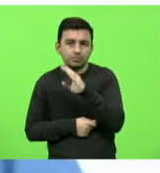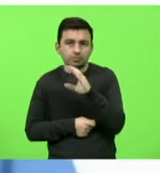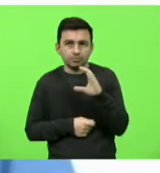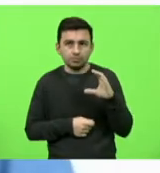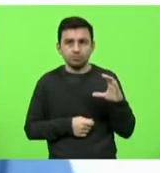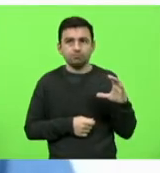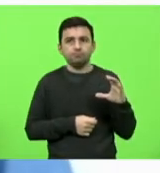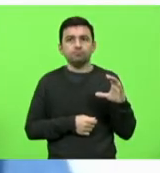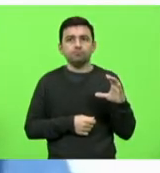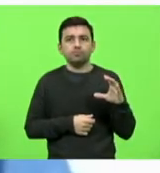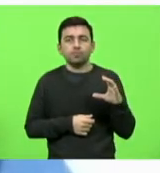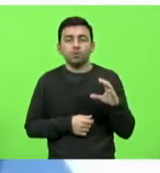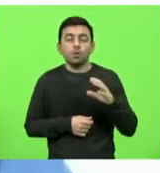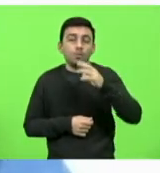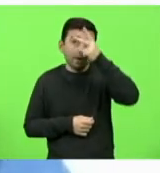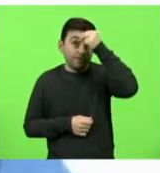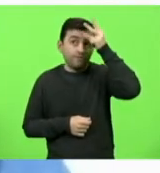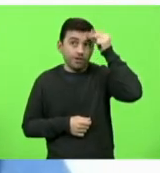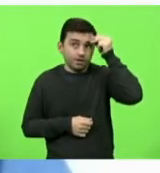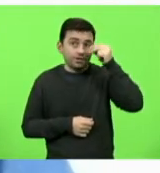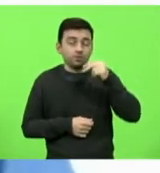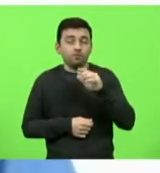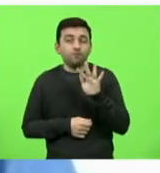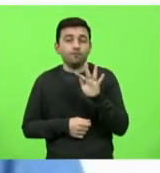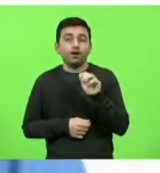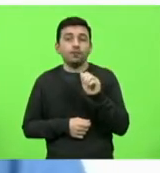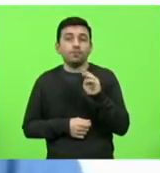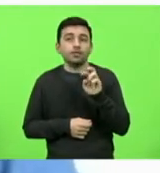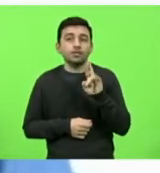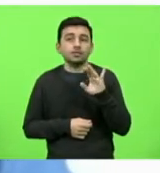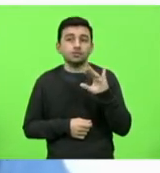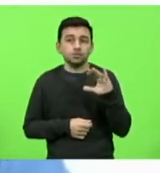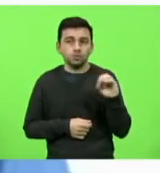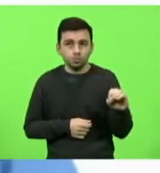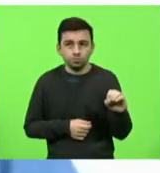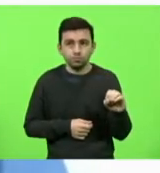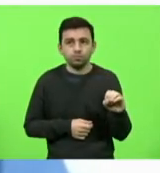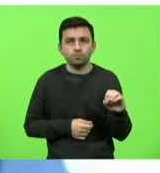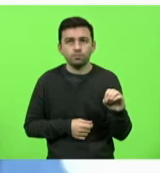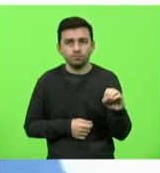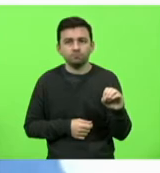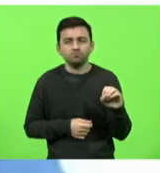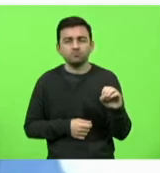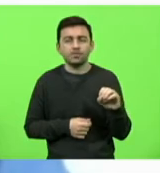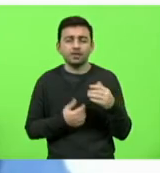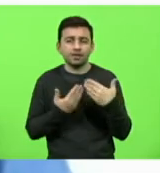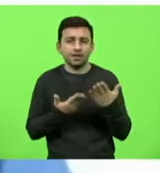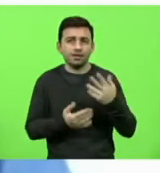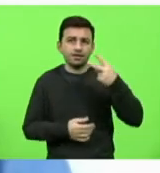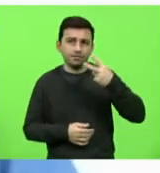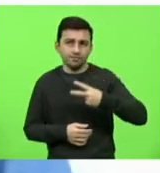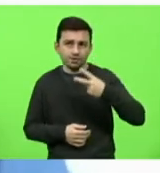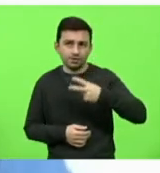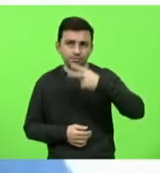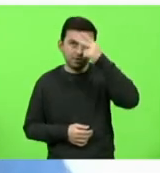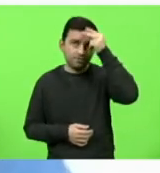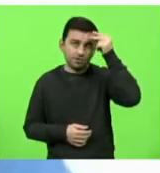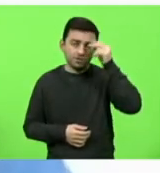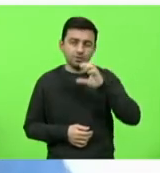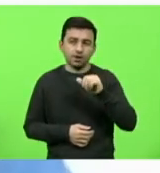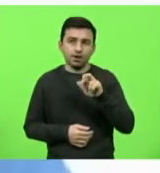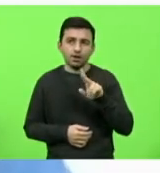pelo Prefeito Fabrício Oliveira, e que, nosso vice, Carlos Humberto, e que